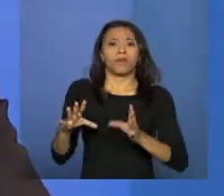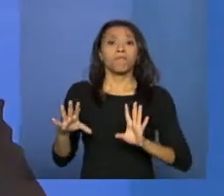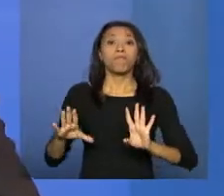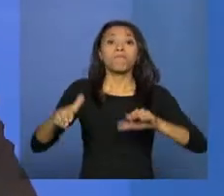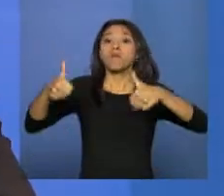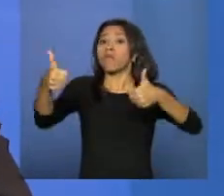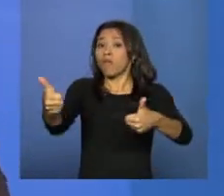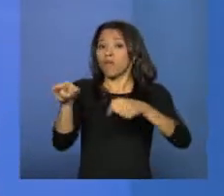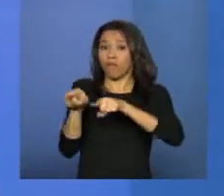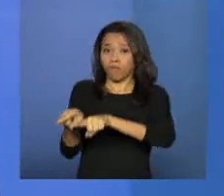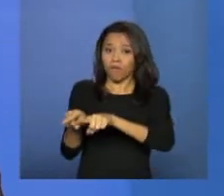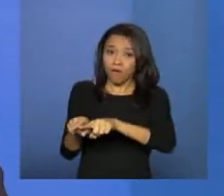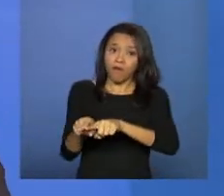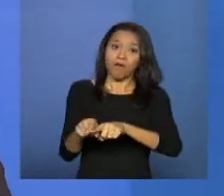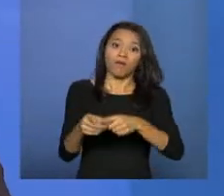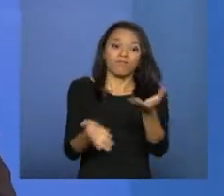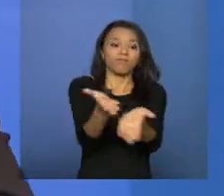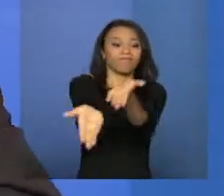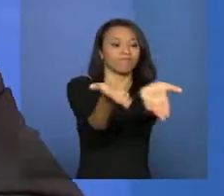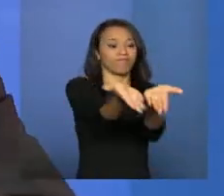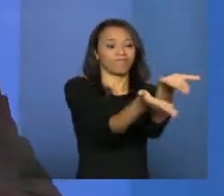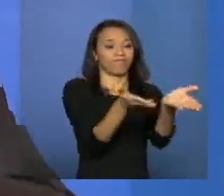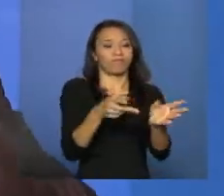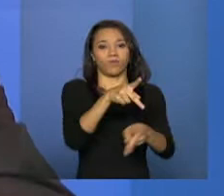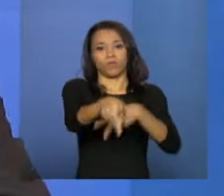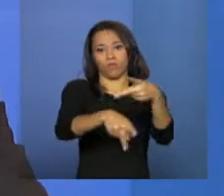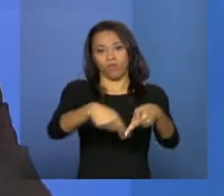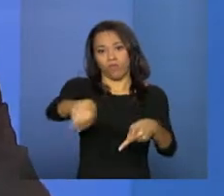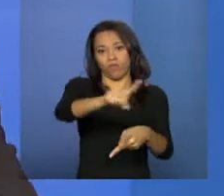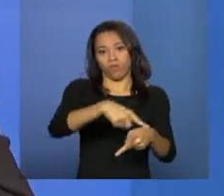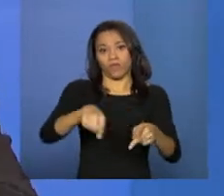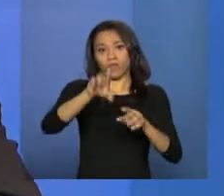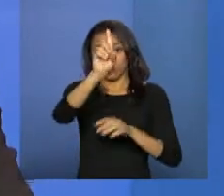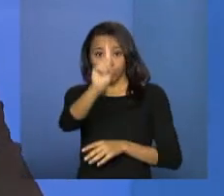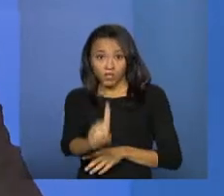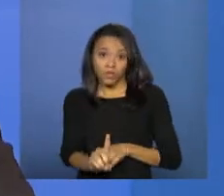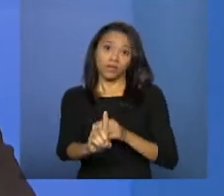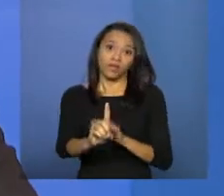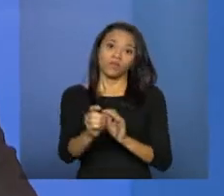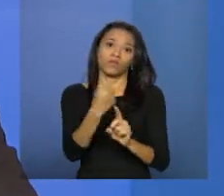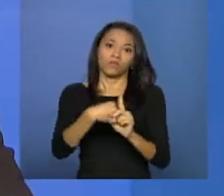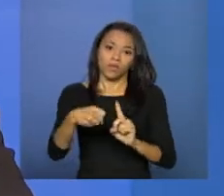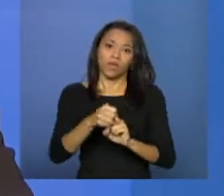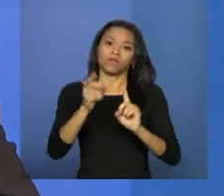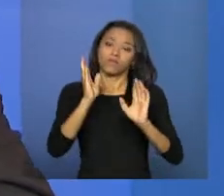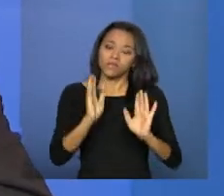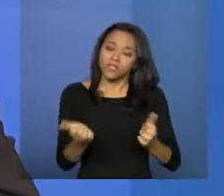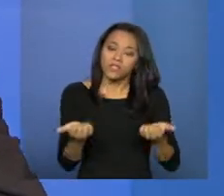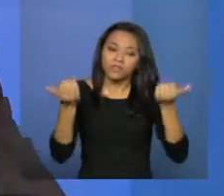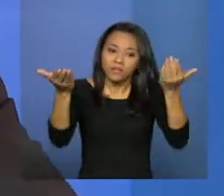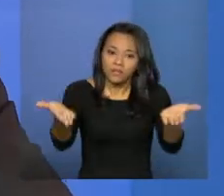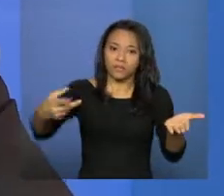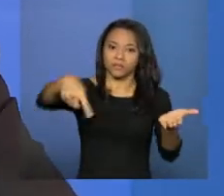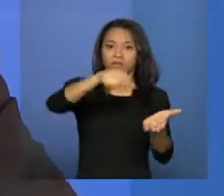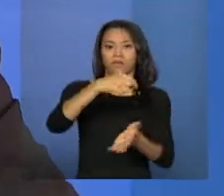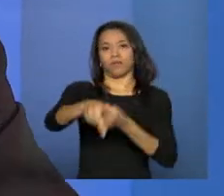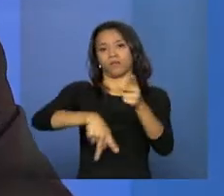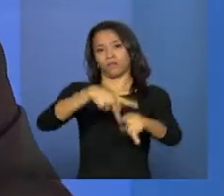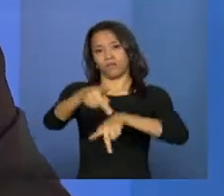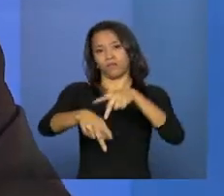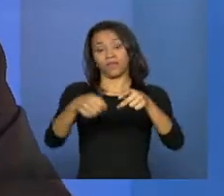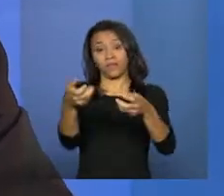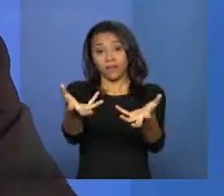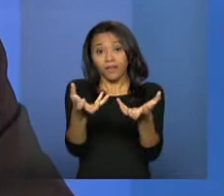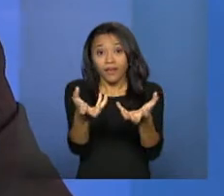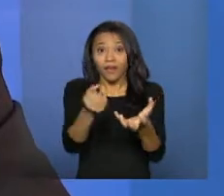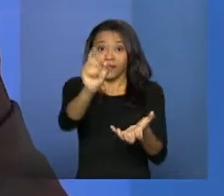cada vez mais as nossas entregas, para que o direito socioassistencial seja entregue à população, que requer desse